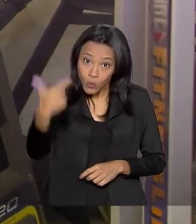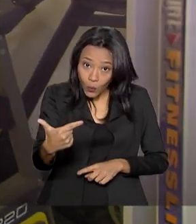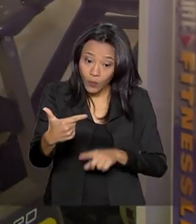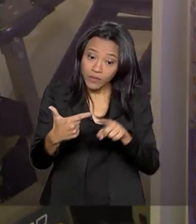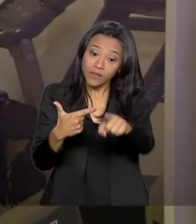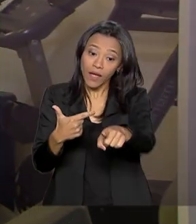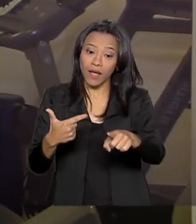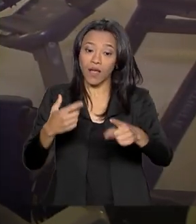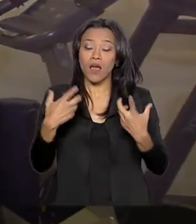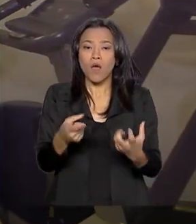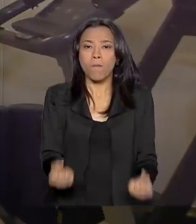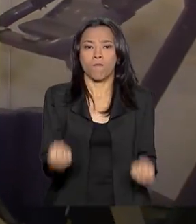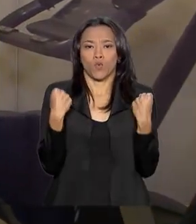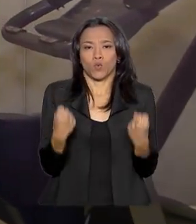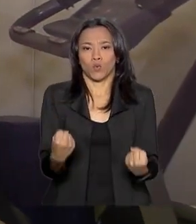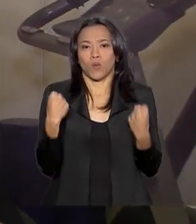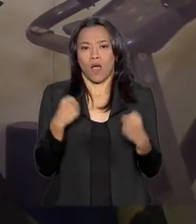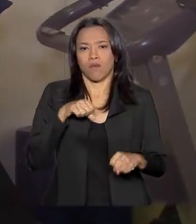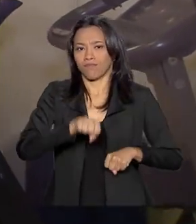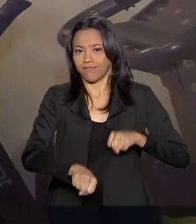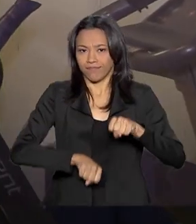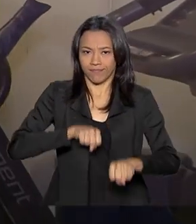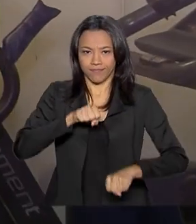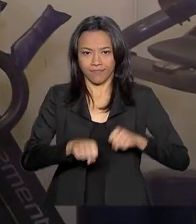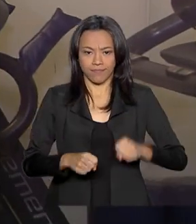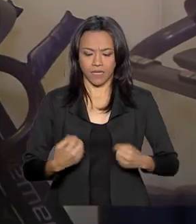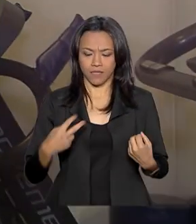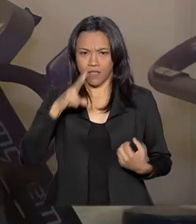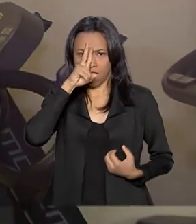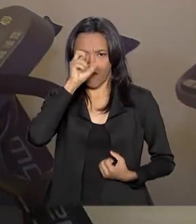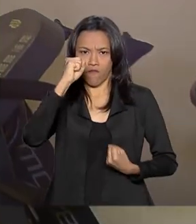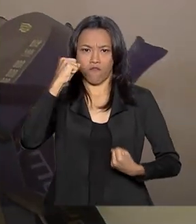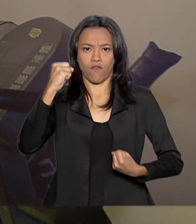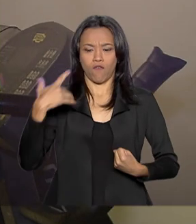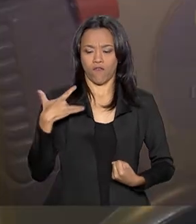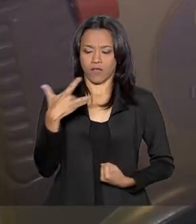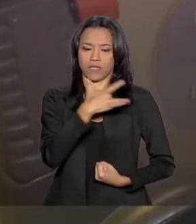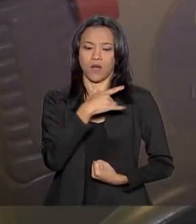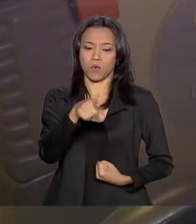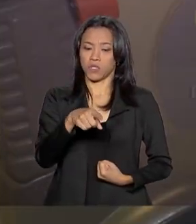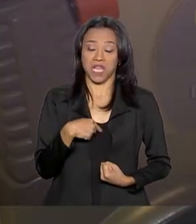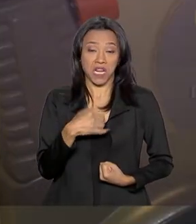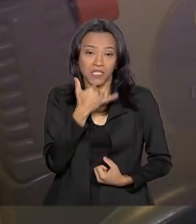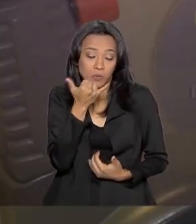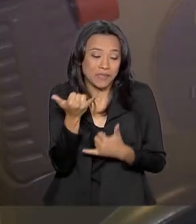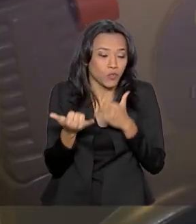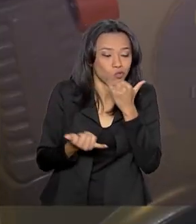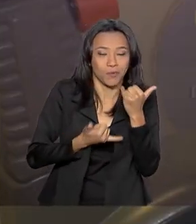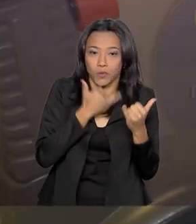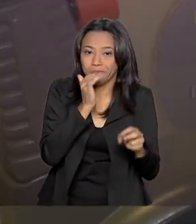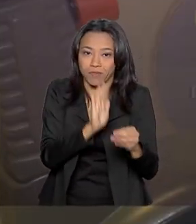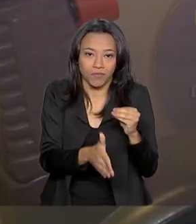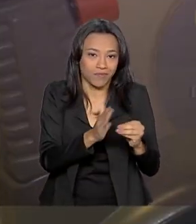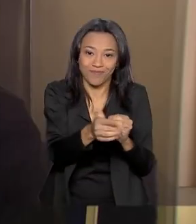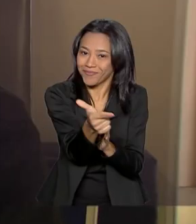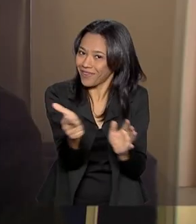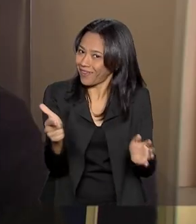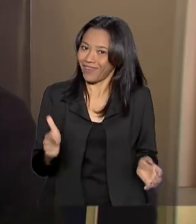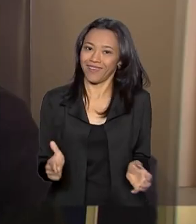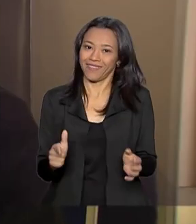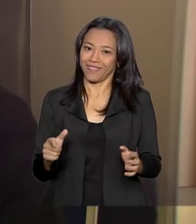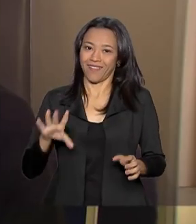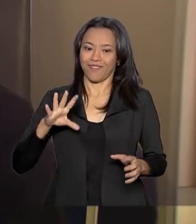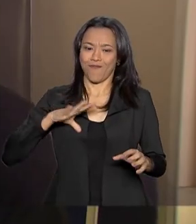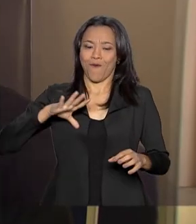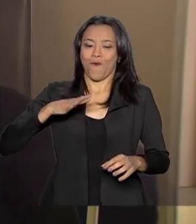fortalecimento muscular para manter a saúde. Com ela, não tem desculpas para não praticar exercícios e não falta disposição. O